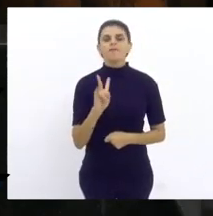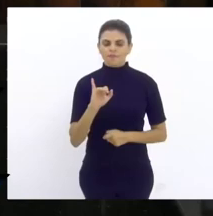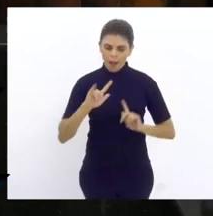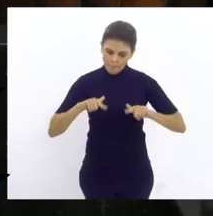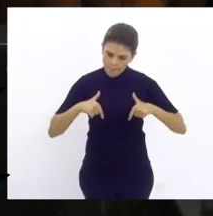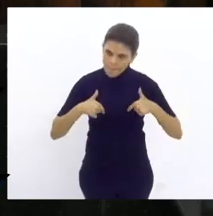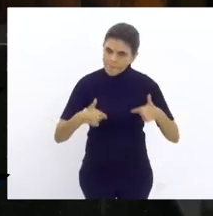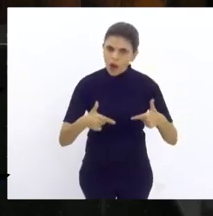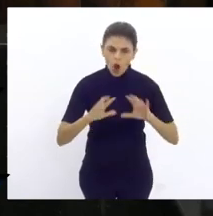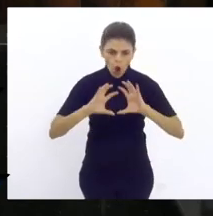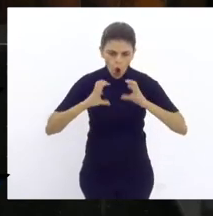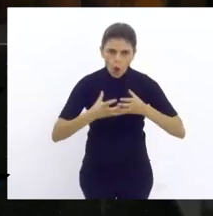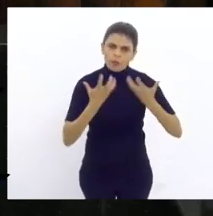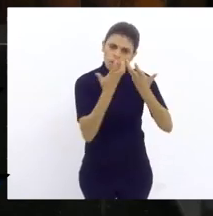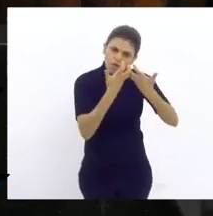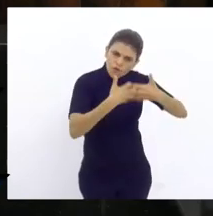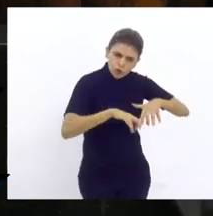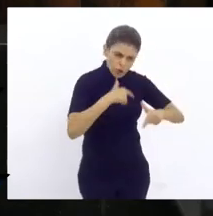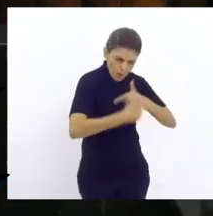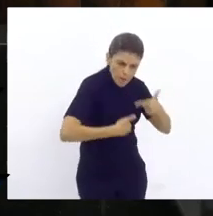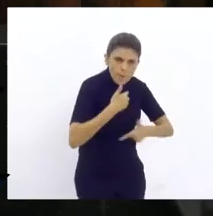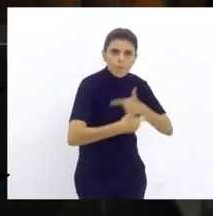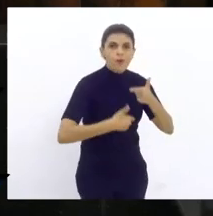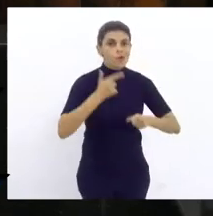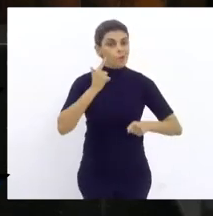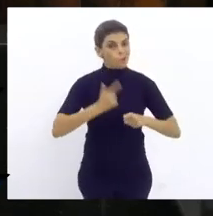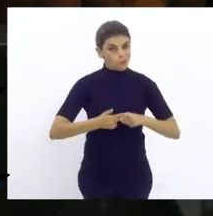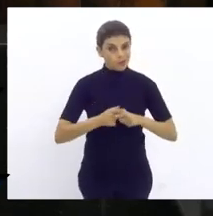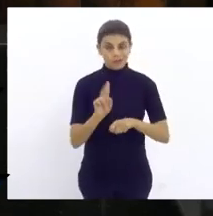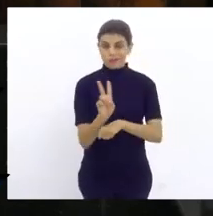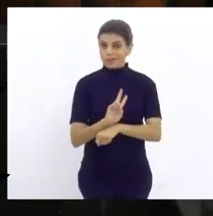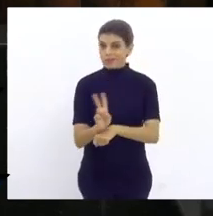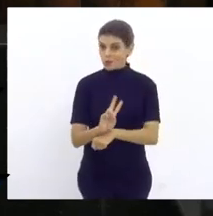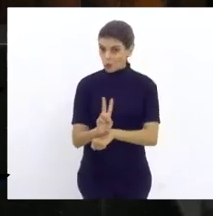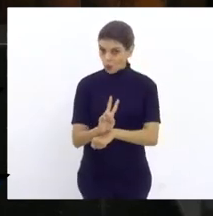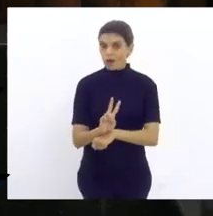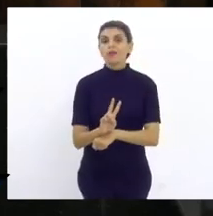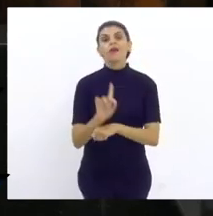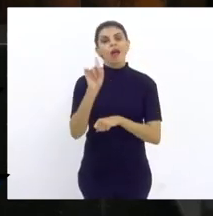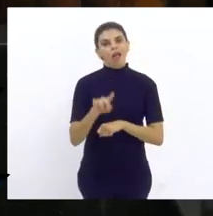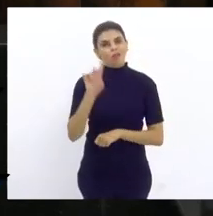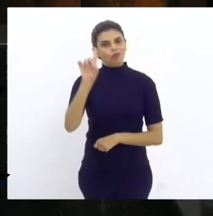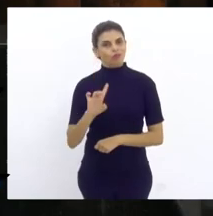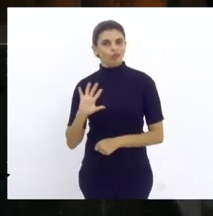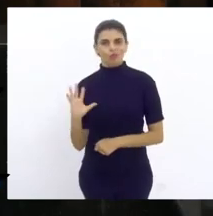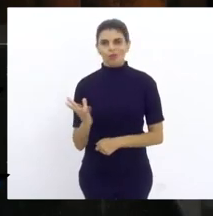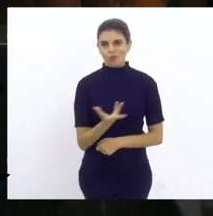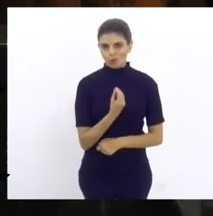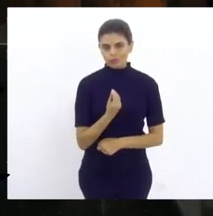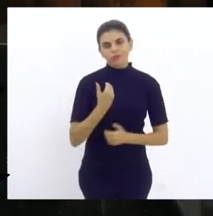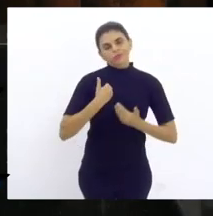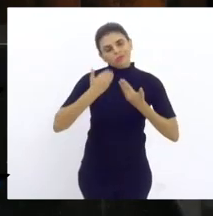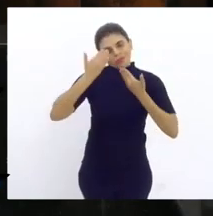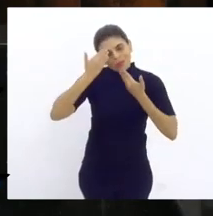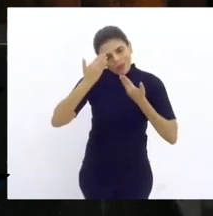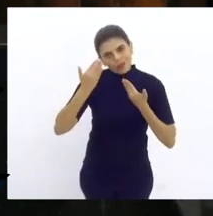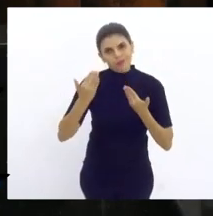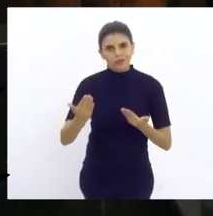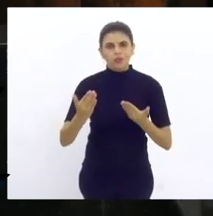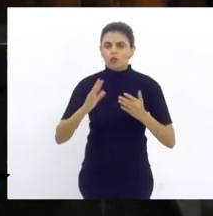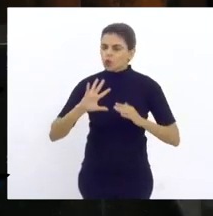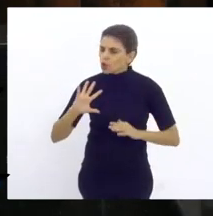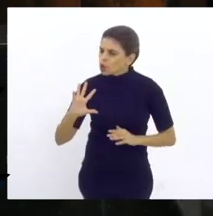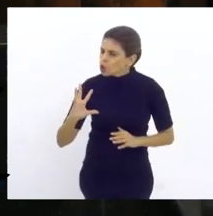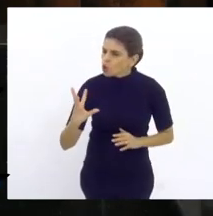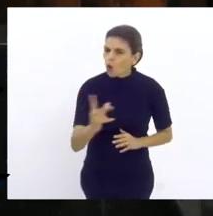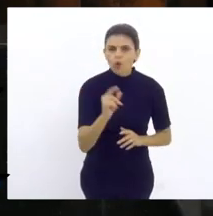essa comissão funcionar, porque a segurança pública é um direito de todos nós. Então eu quero agradecer todos